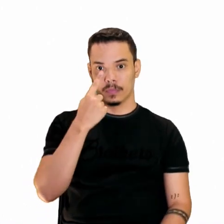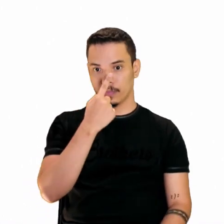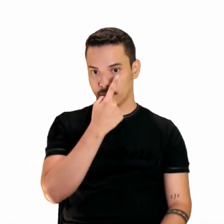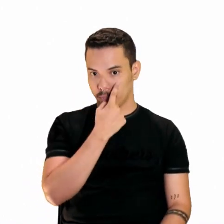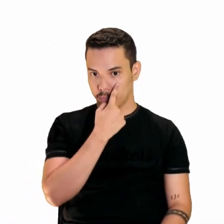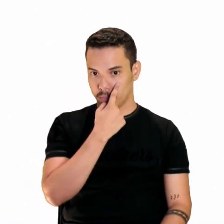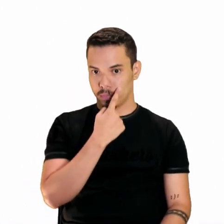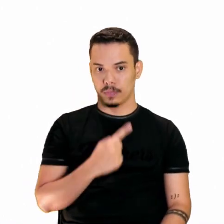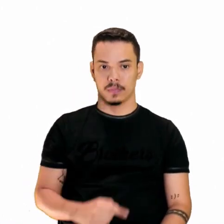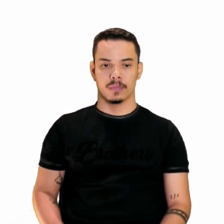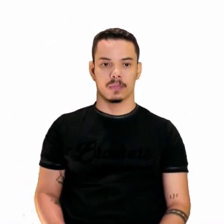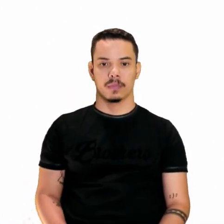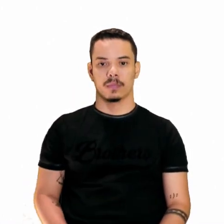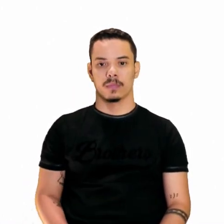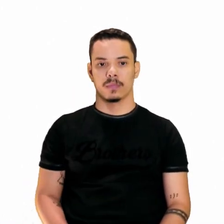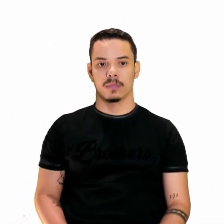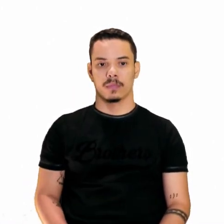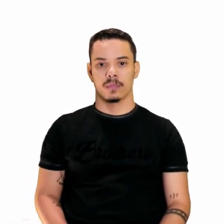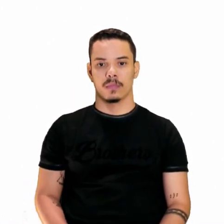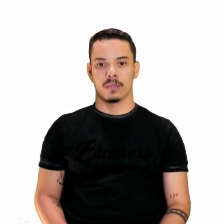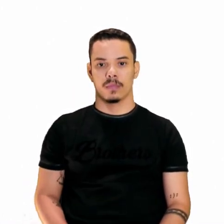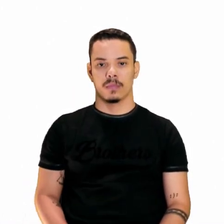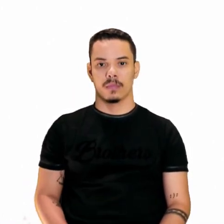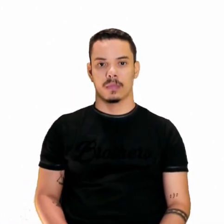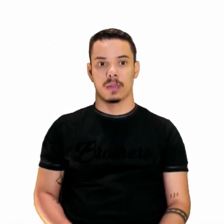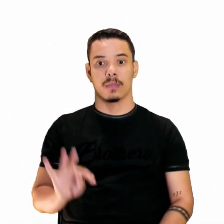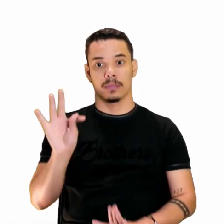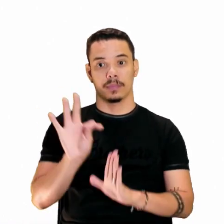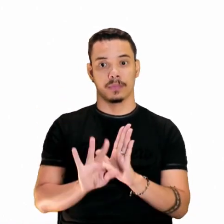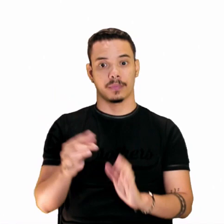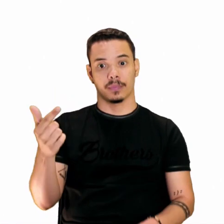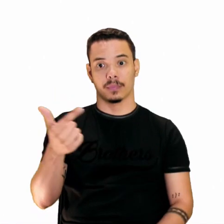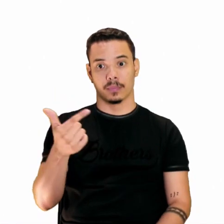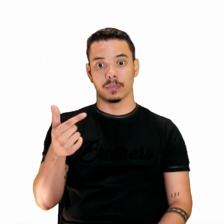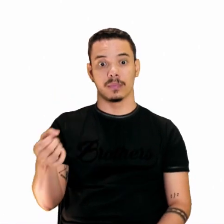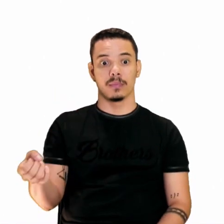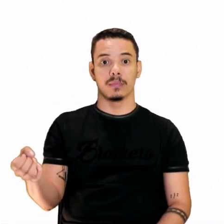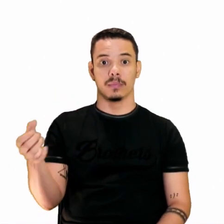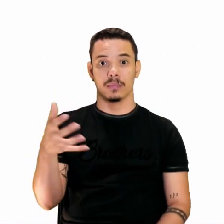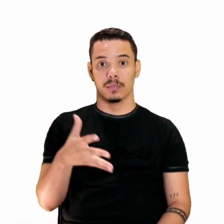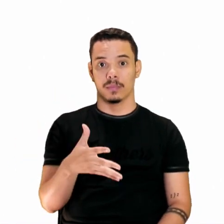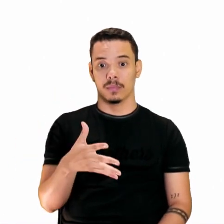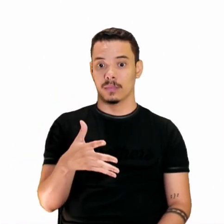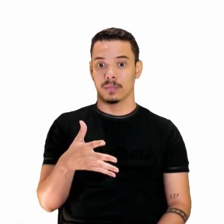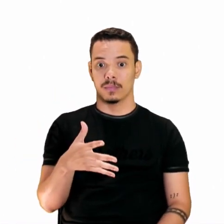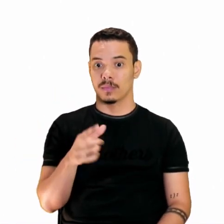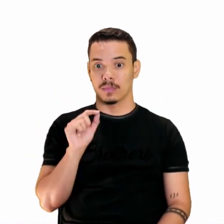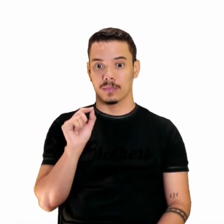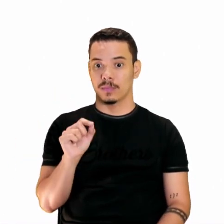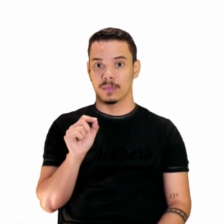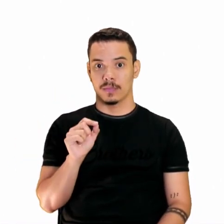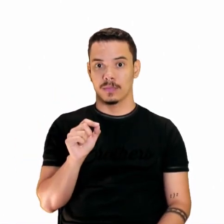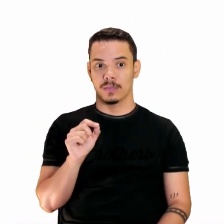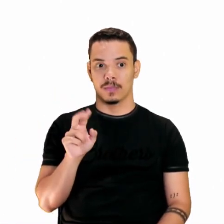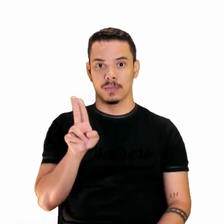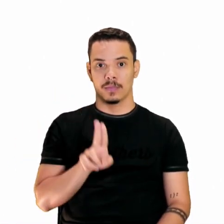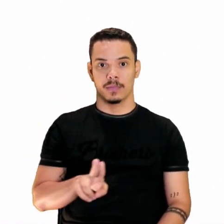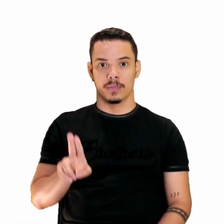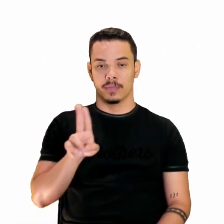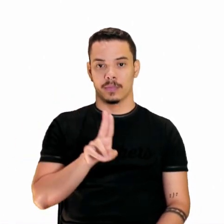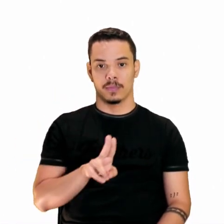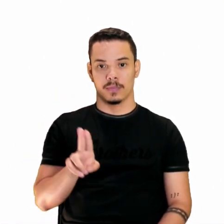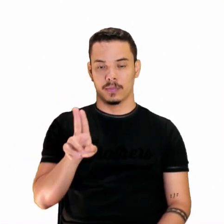Mas, já está fazendo uma releitura. Releitura. E o texto 2, também um novo texto. Porém, nós temos aí, já, né?